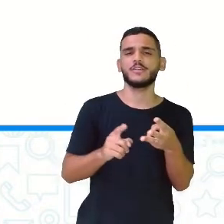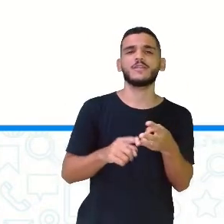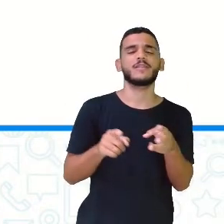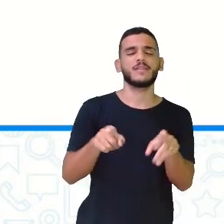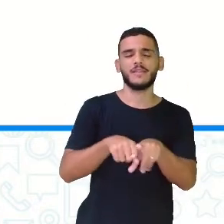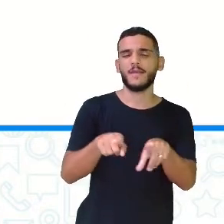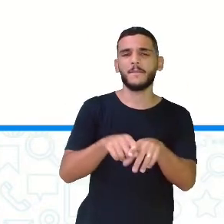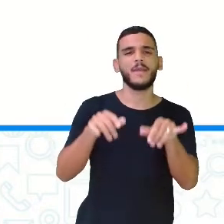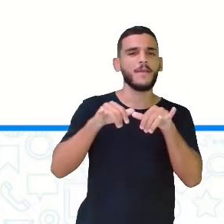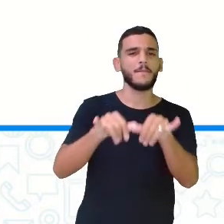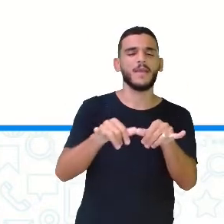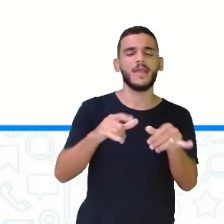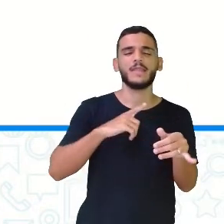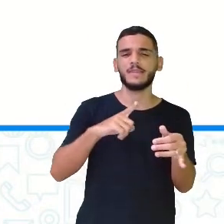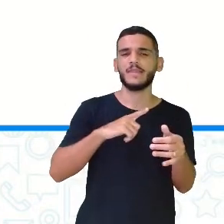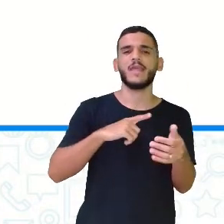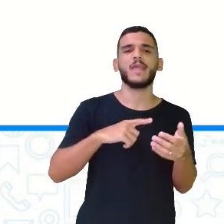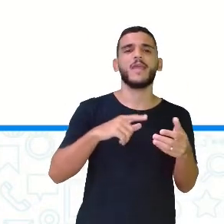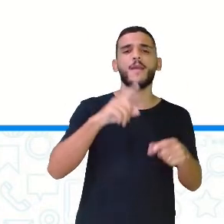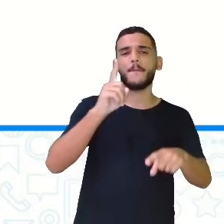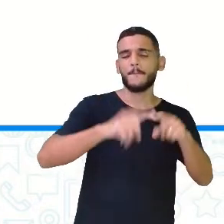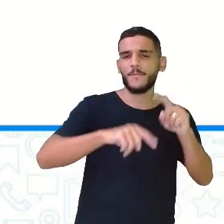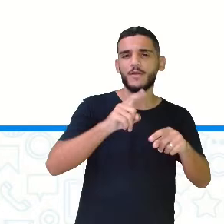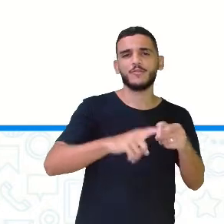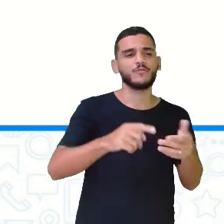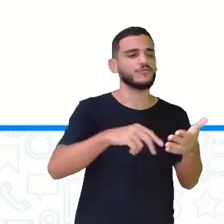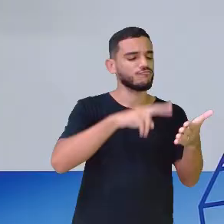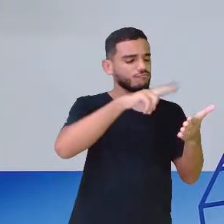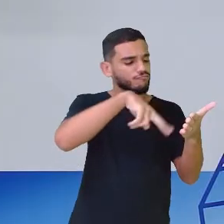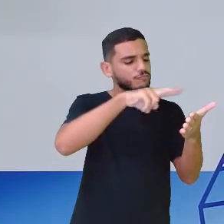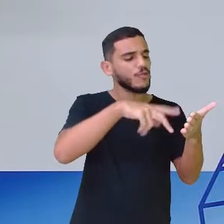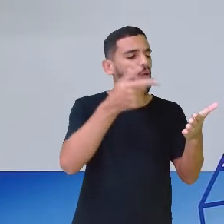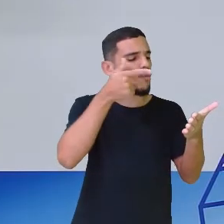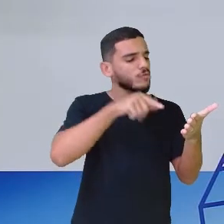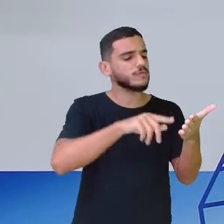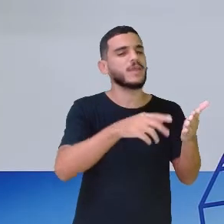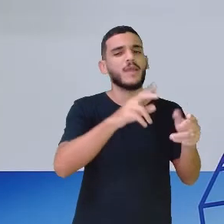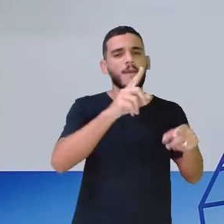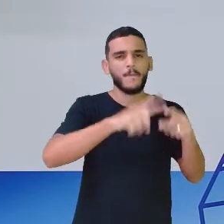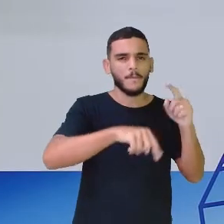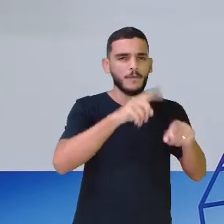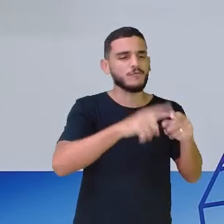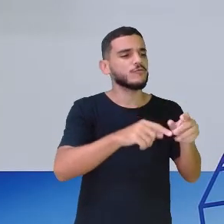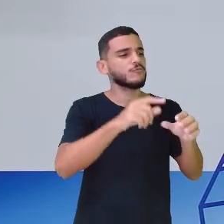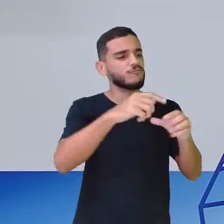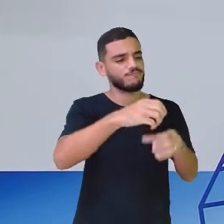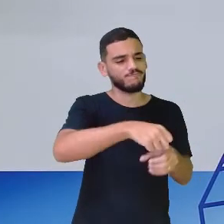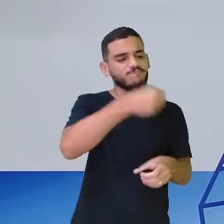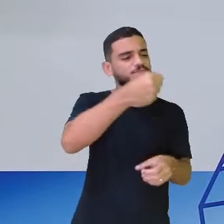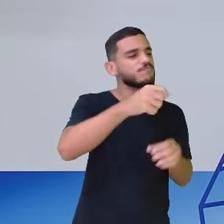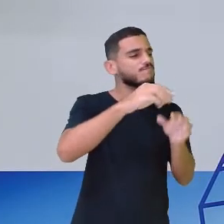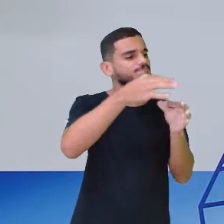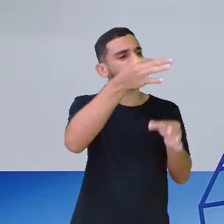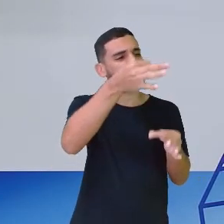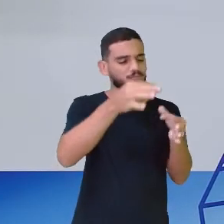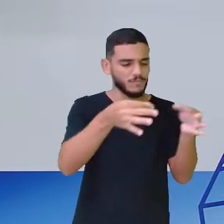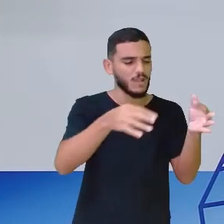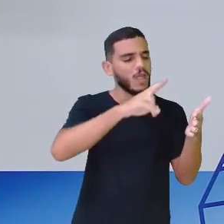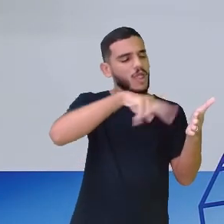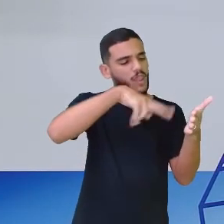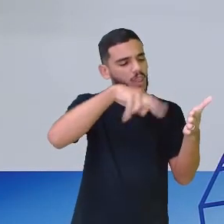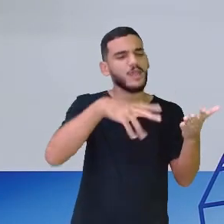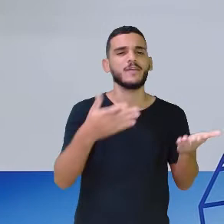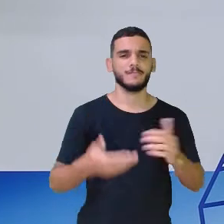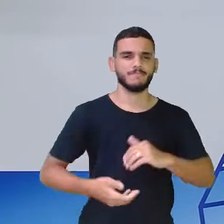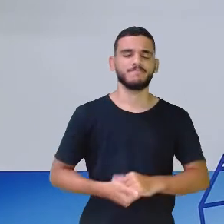supermercado, você encontra as embalagens. Tem leitura, você às vezes não conhece um produto. Pega ele, começa a